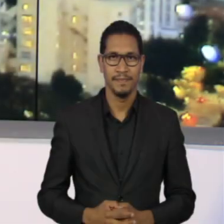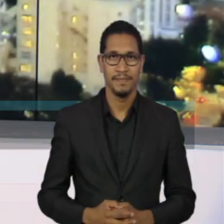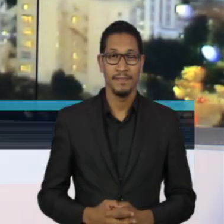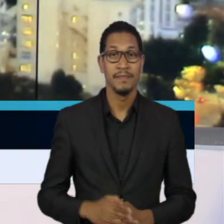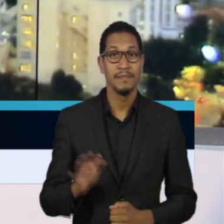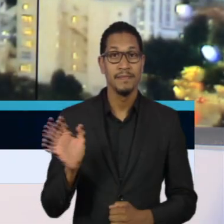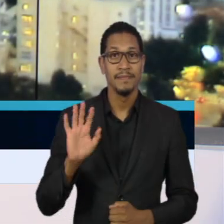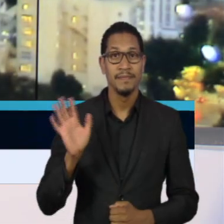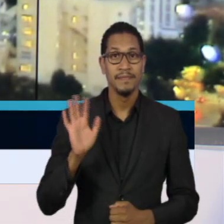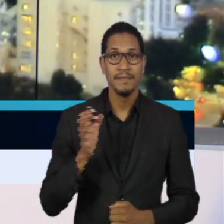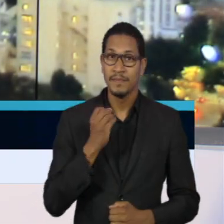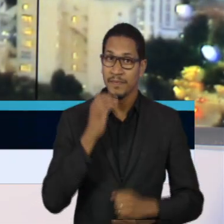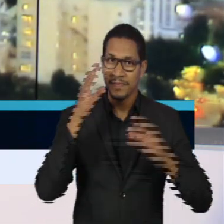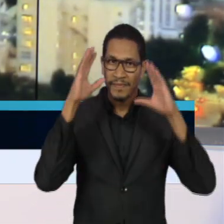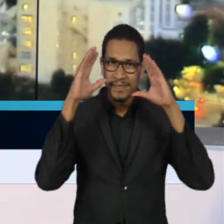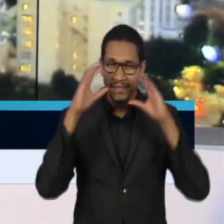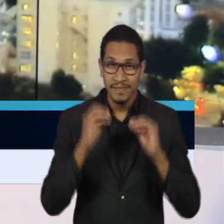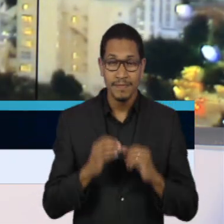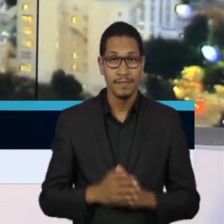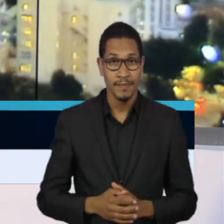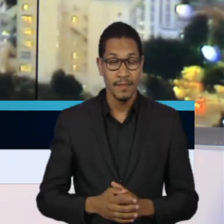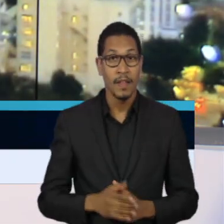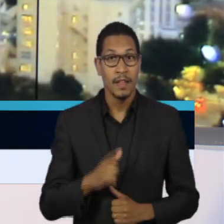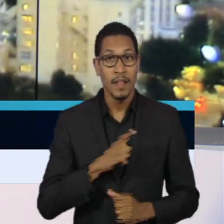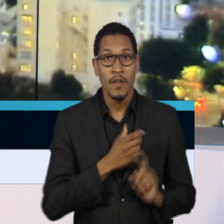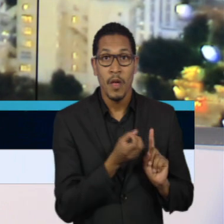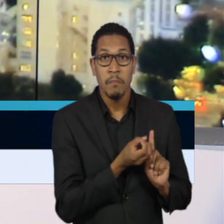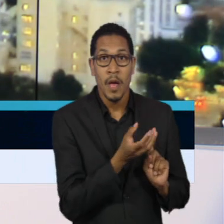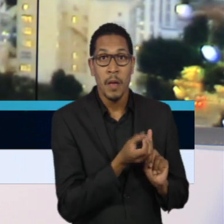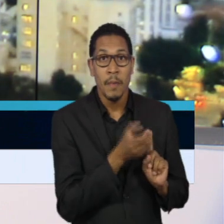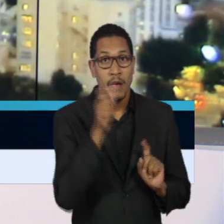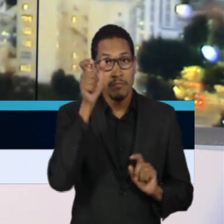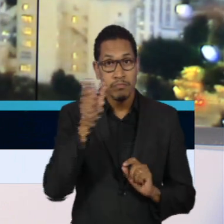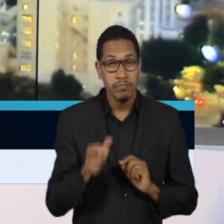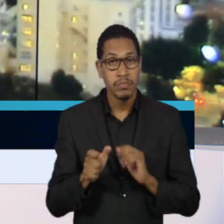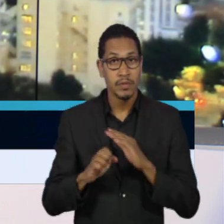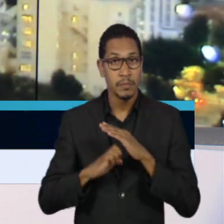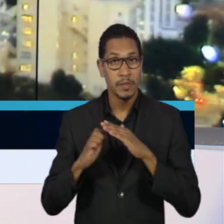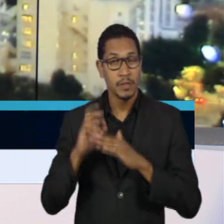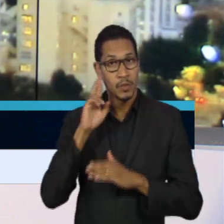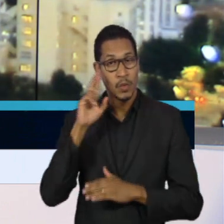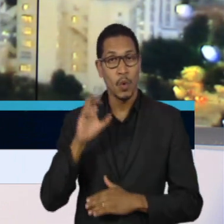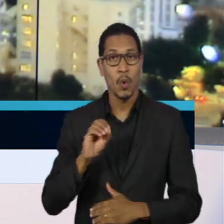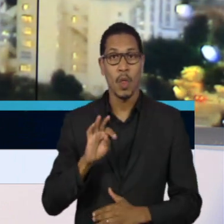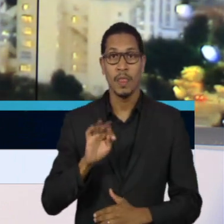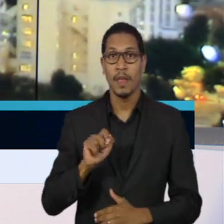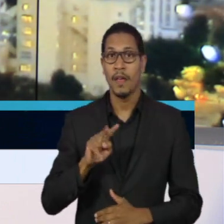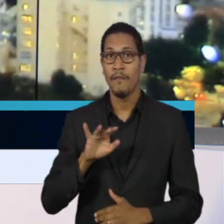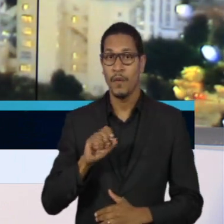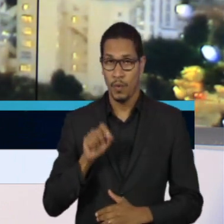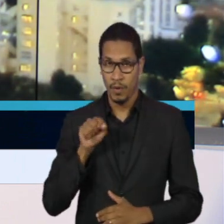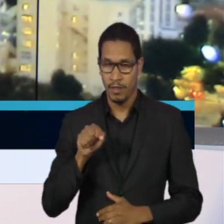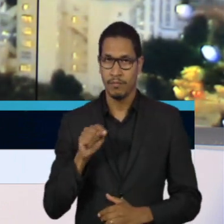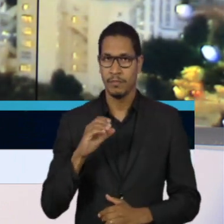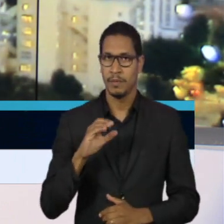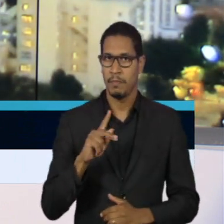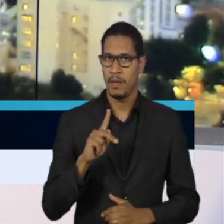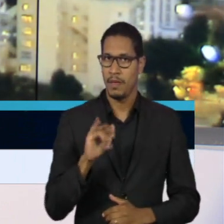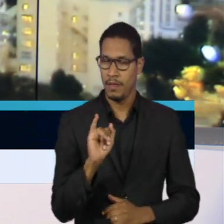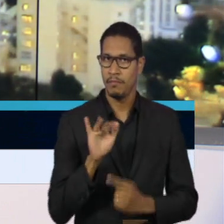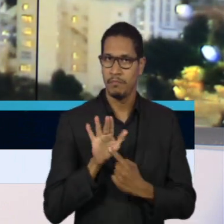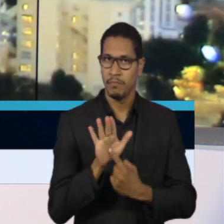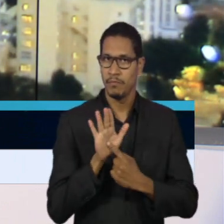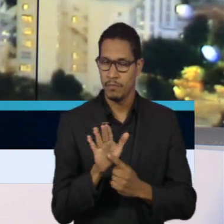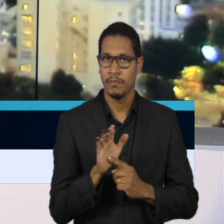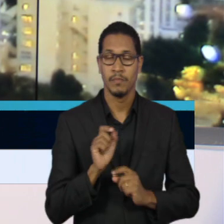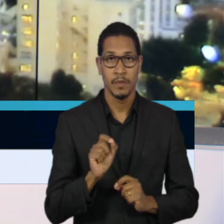Olá, boa noite. Terminou agora há pouco o depoimento do empresário Otávio Facuri, a CPI da pandemia. Ele é apontado pela comissão